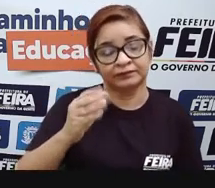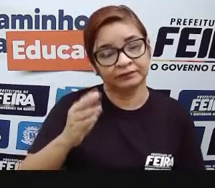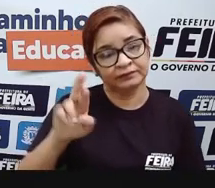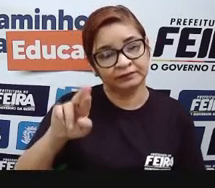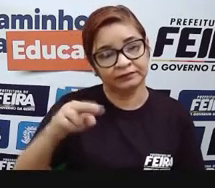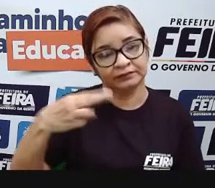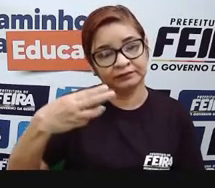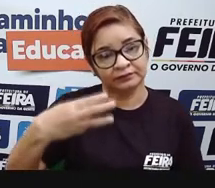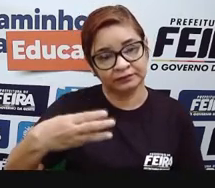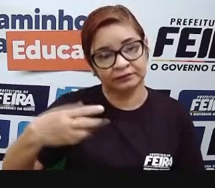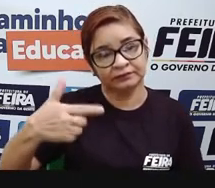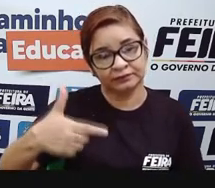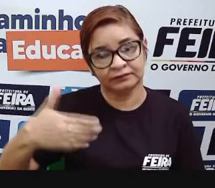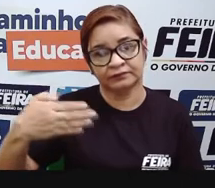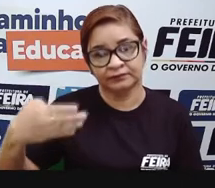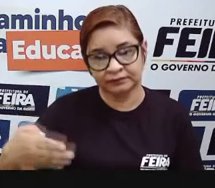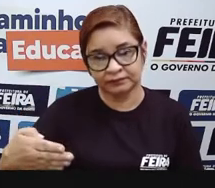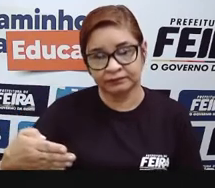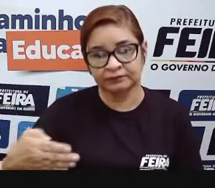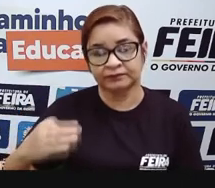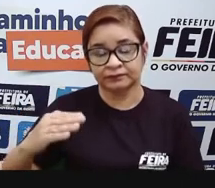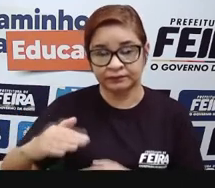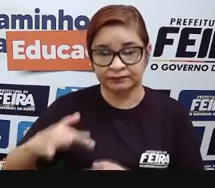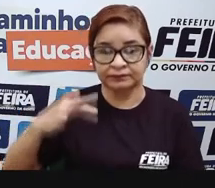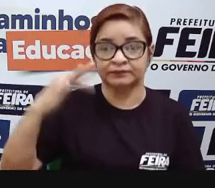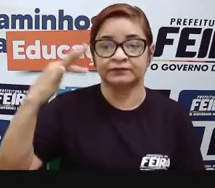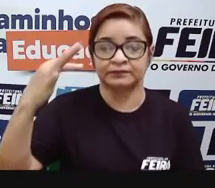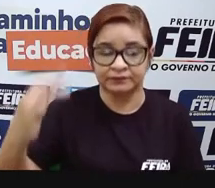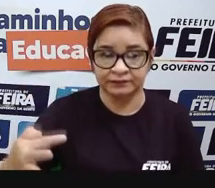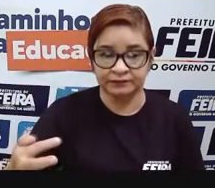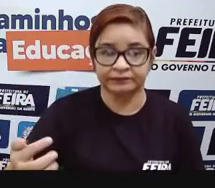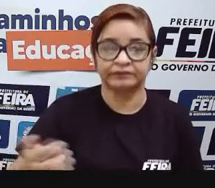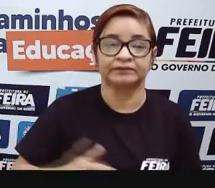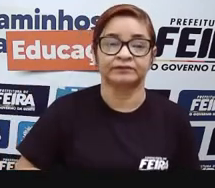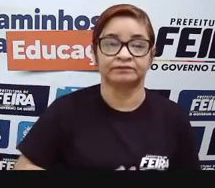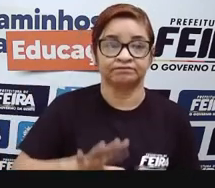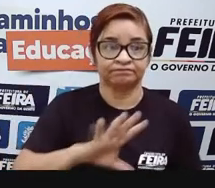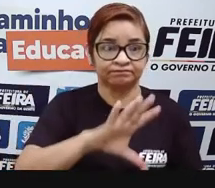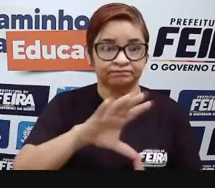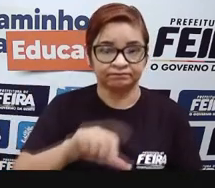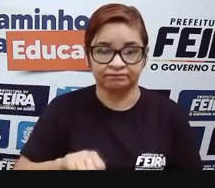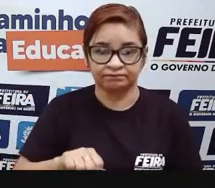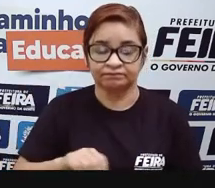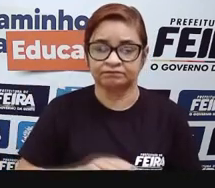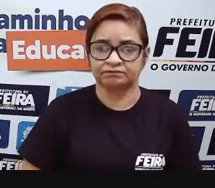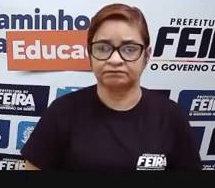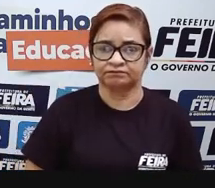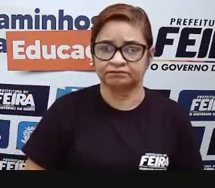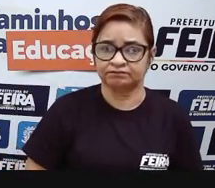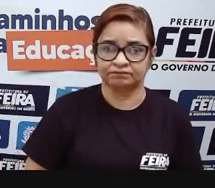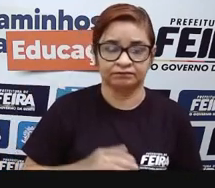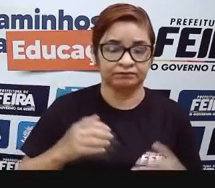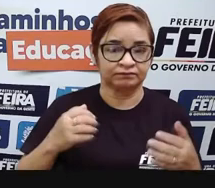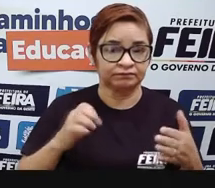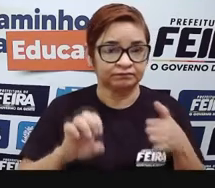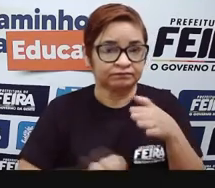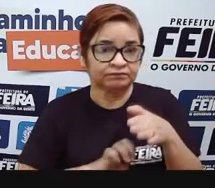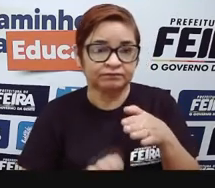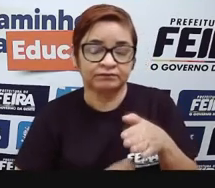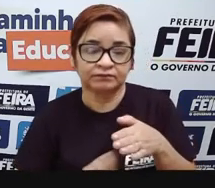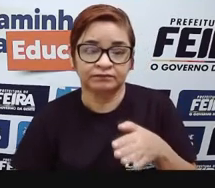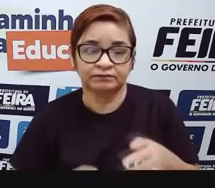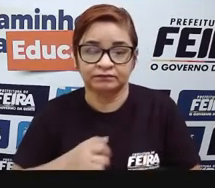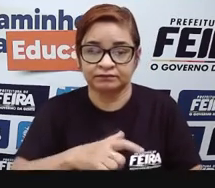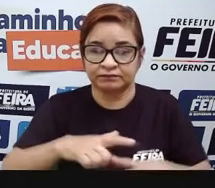também, nós teremos o CIS Norte. Possui milhares de fábricas, não apenas nos polos, mas também espalhado aí pela